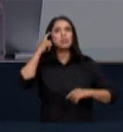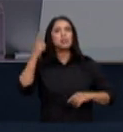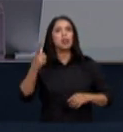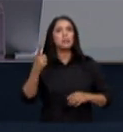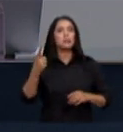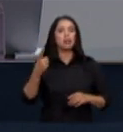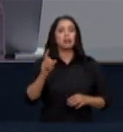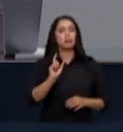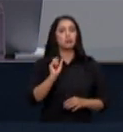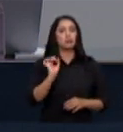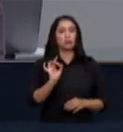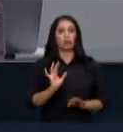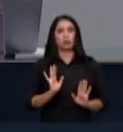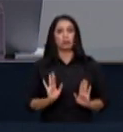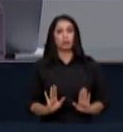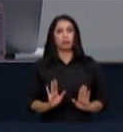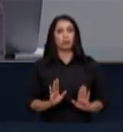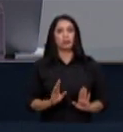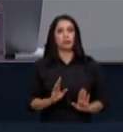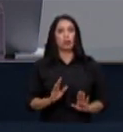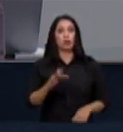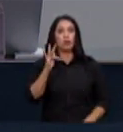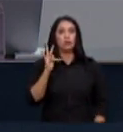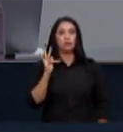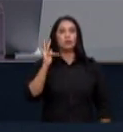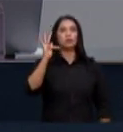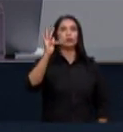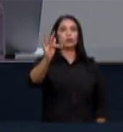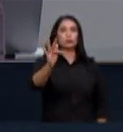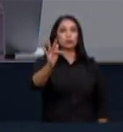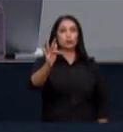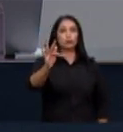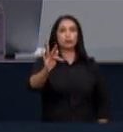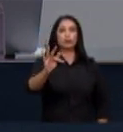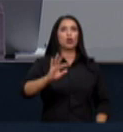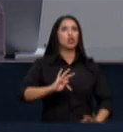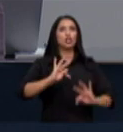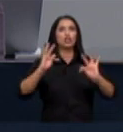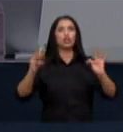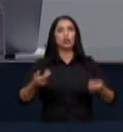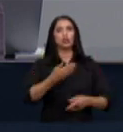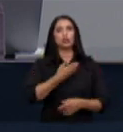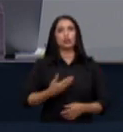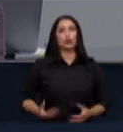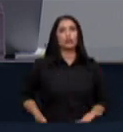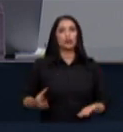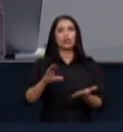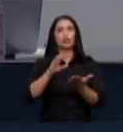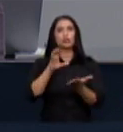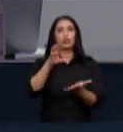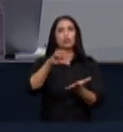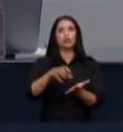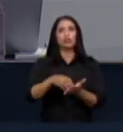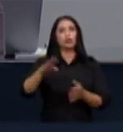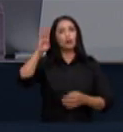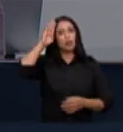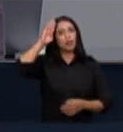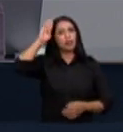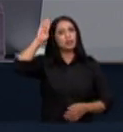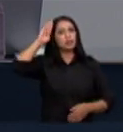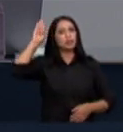paralela olhando para a frente todos governo ONGs acadêmicos e empresas